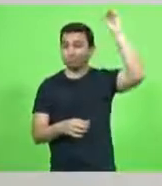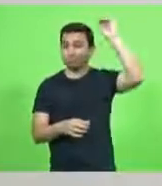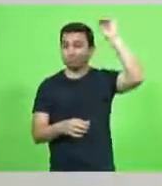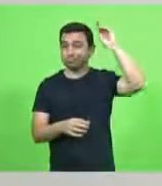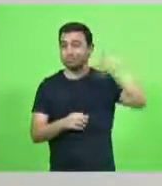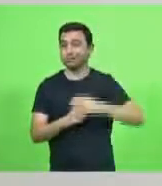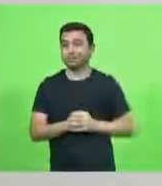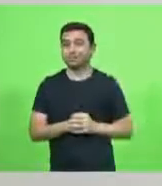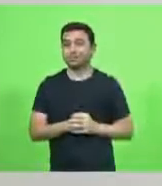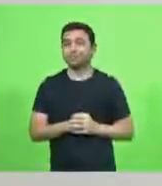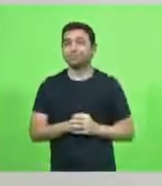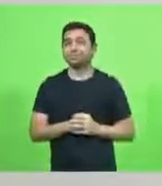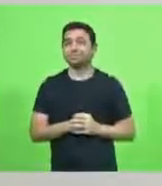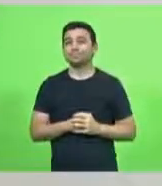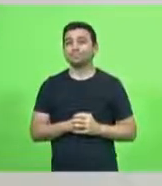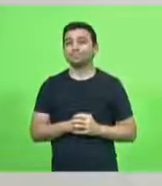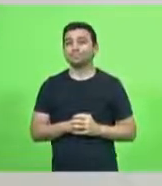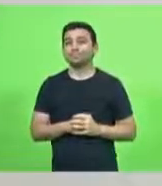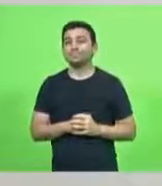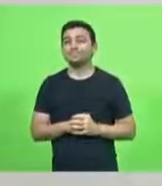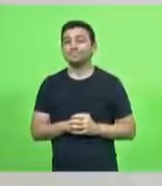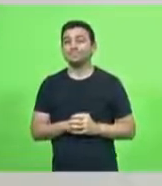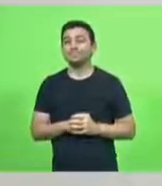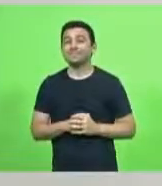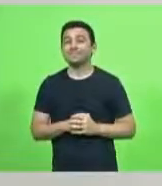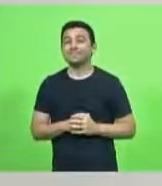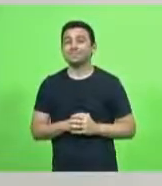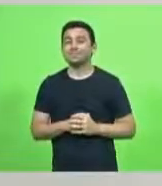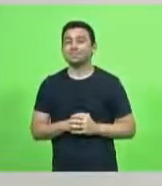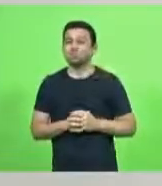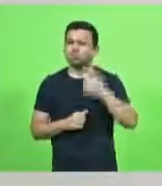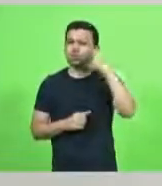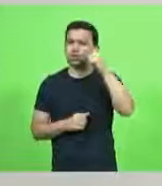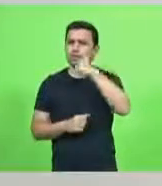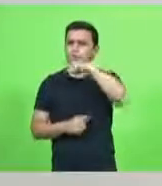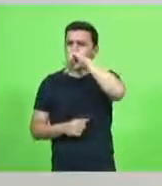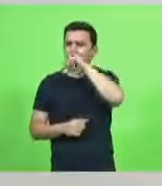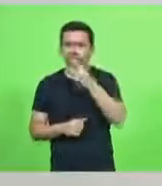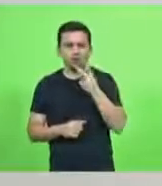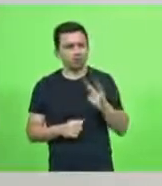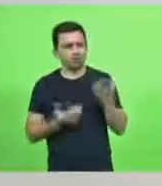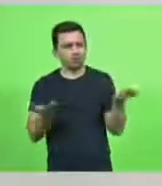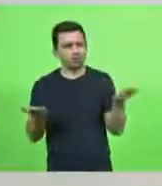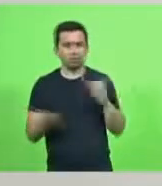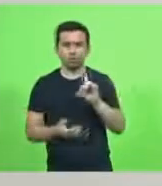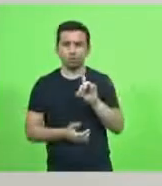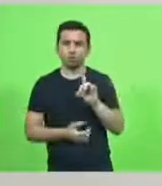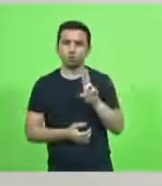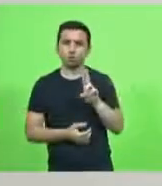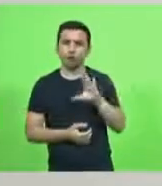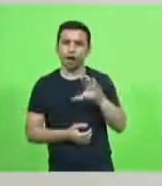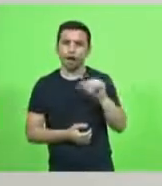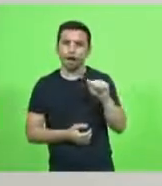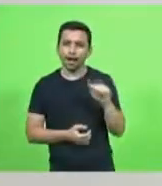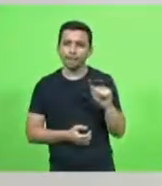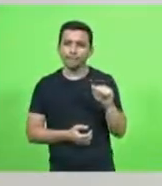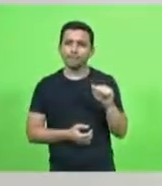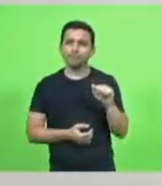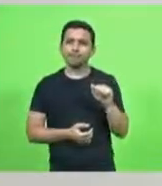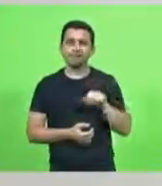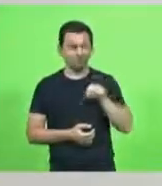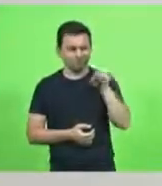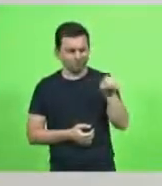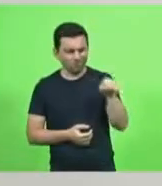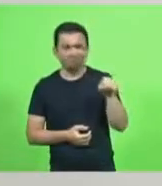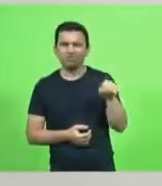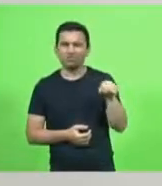mais dois minutos deputado obrigado e colocava assim e a mãe um dia chegou para ele e disse assim duca o apelido dele era duca duca tu está com